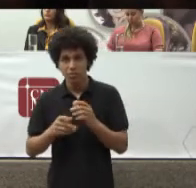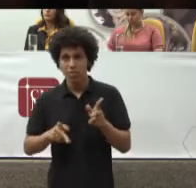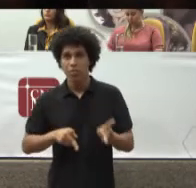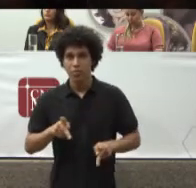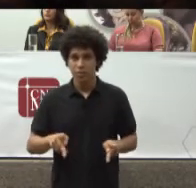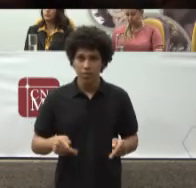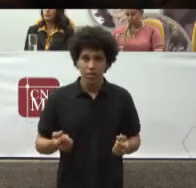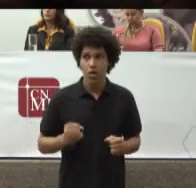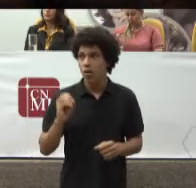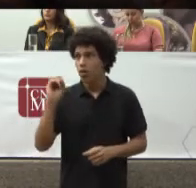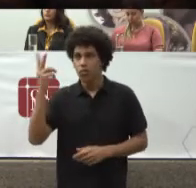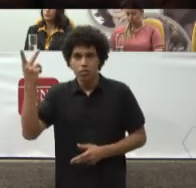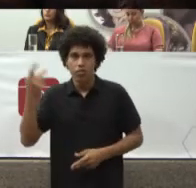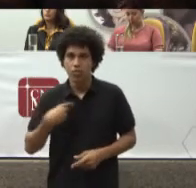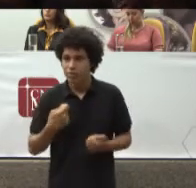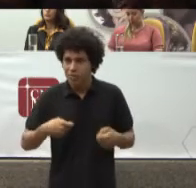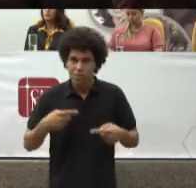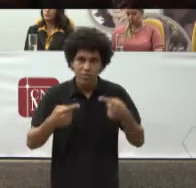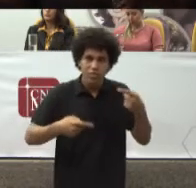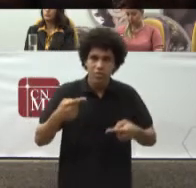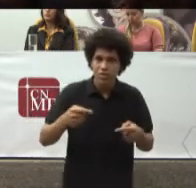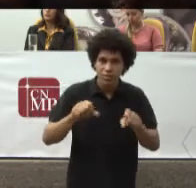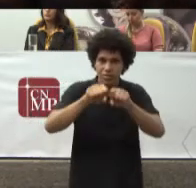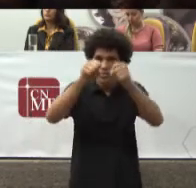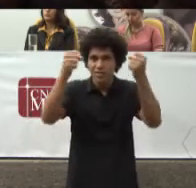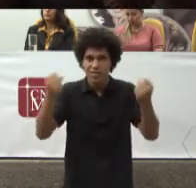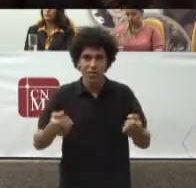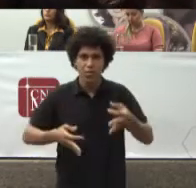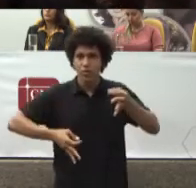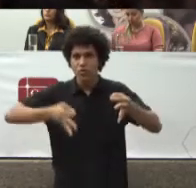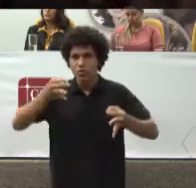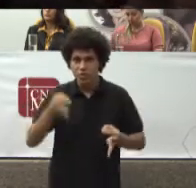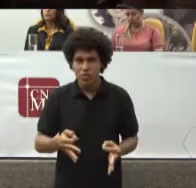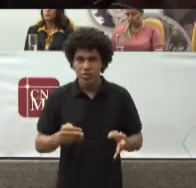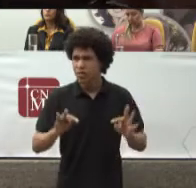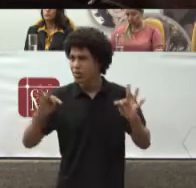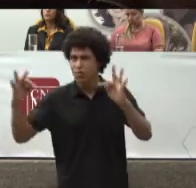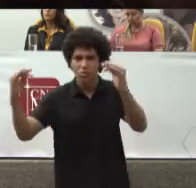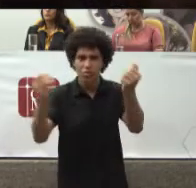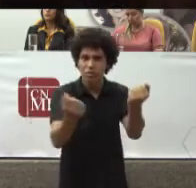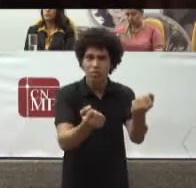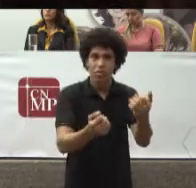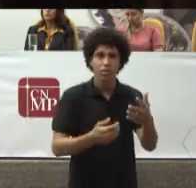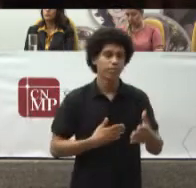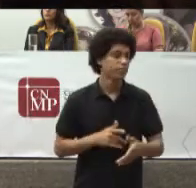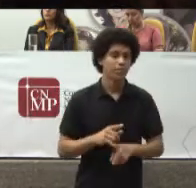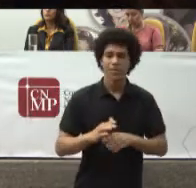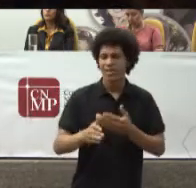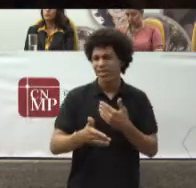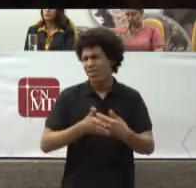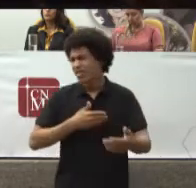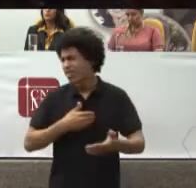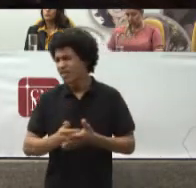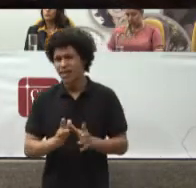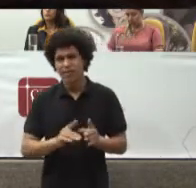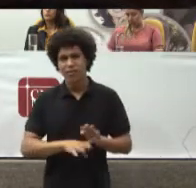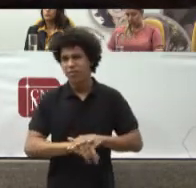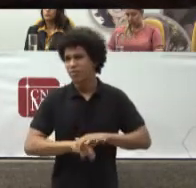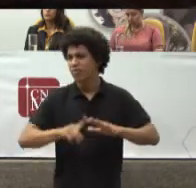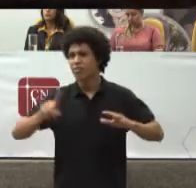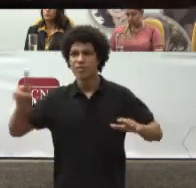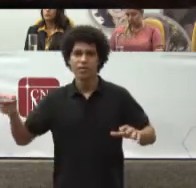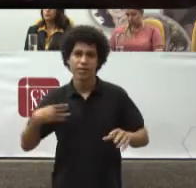Ou Que eu tenho Que discutir O sistema De justiça Como um todo Nada vai Me afastar Da premissa